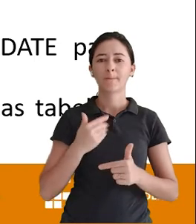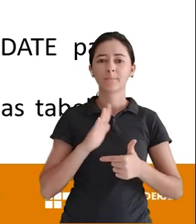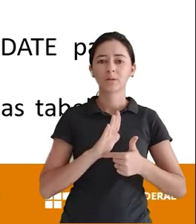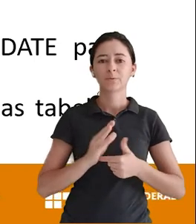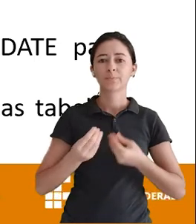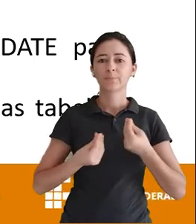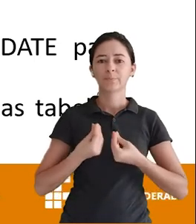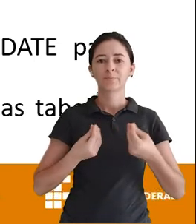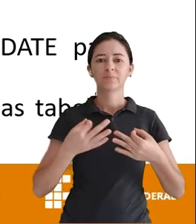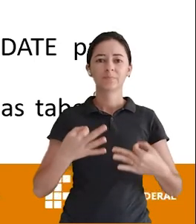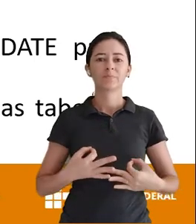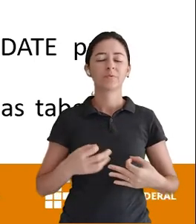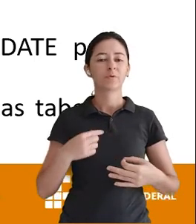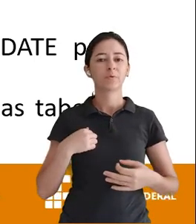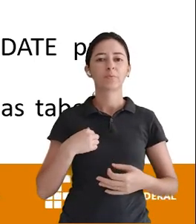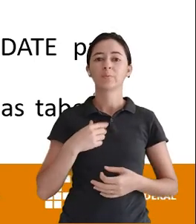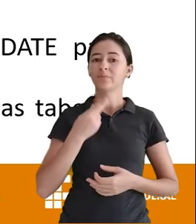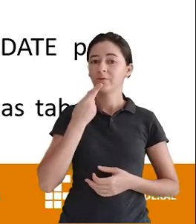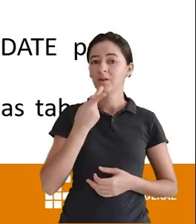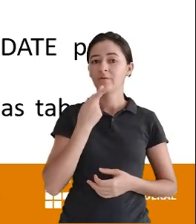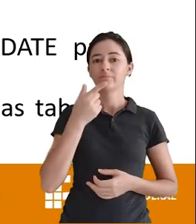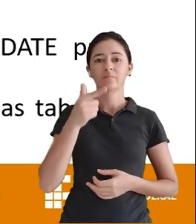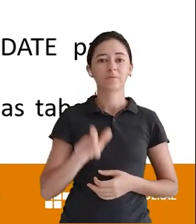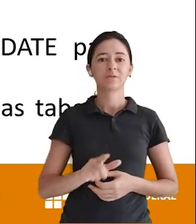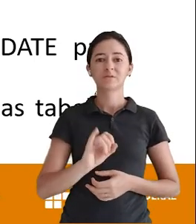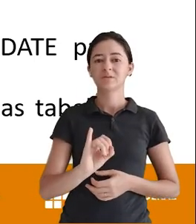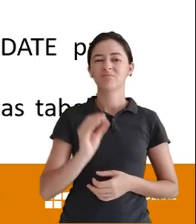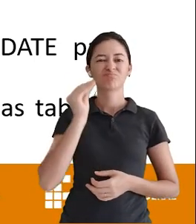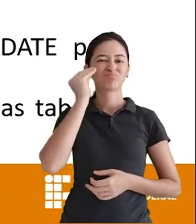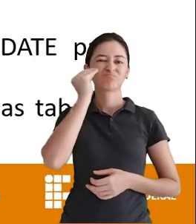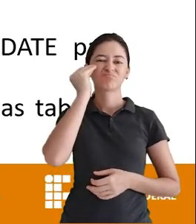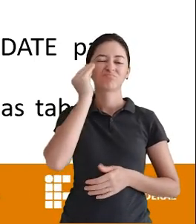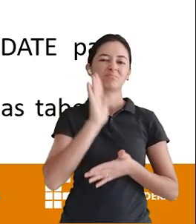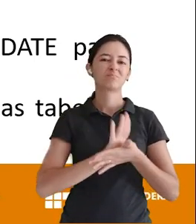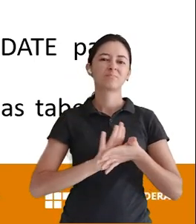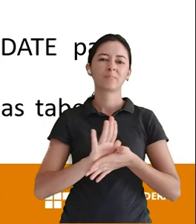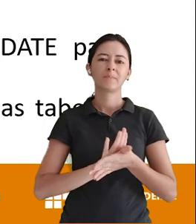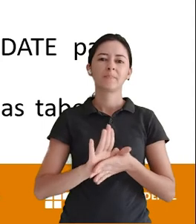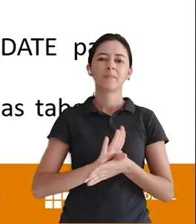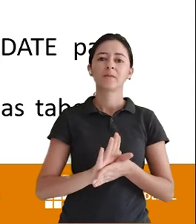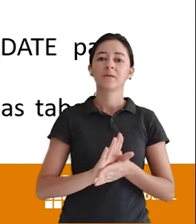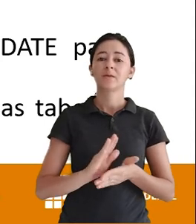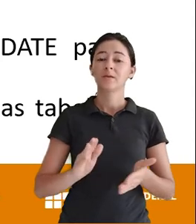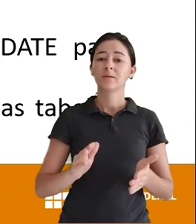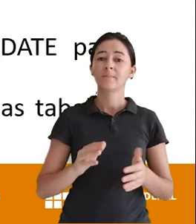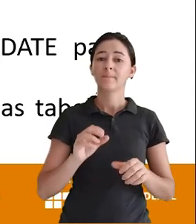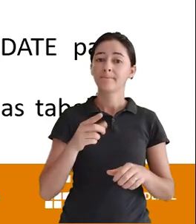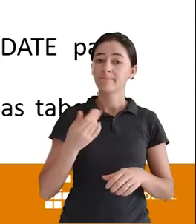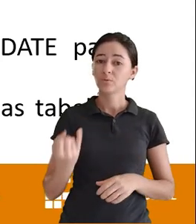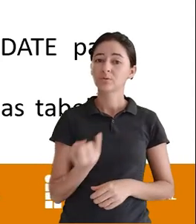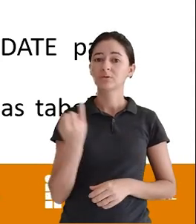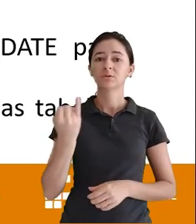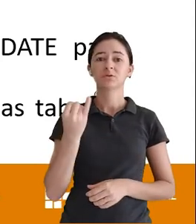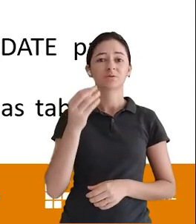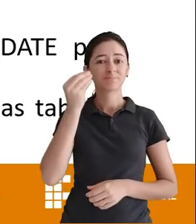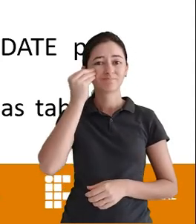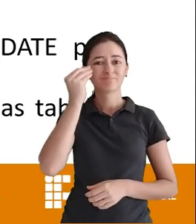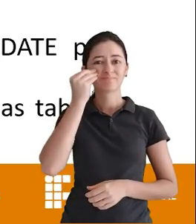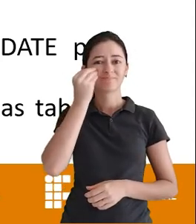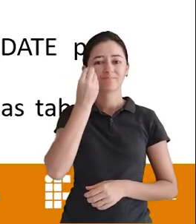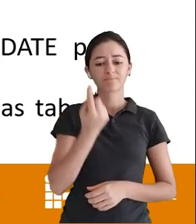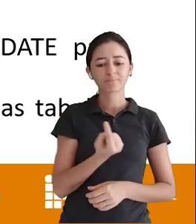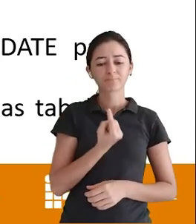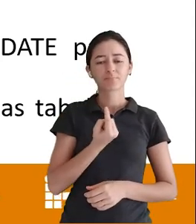você Repito novamente Se você não tentou Fazer os exercícios Não continue Assistindo essa videoaula Só continue assistindo